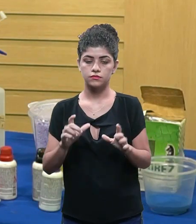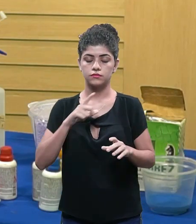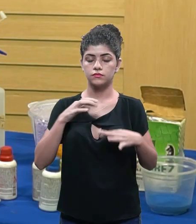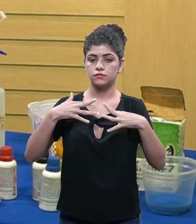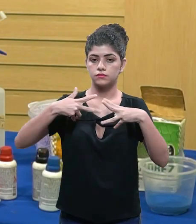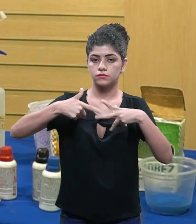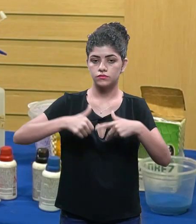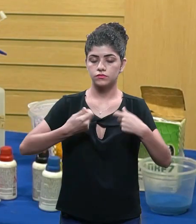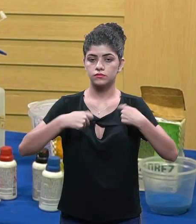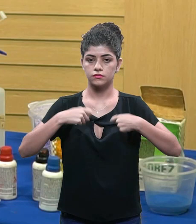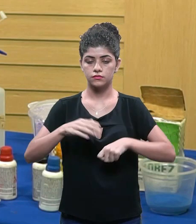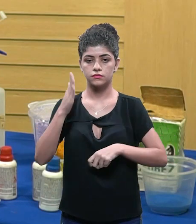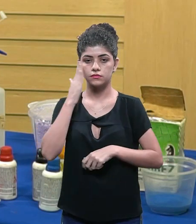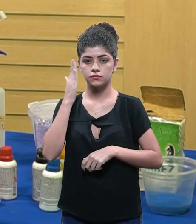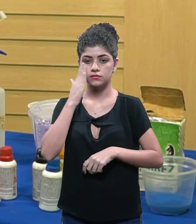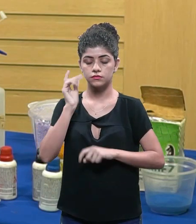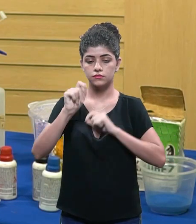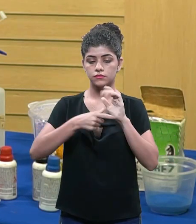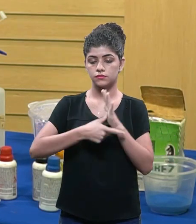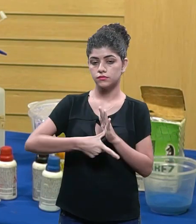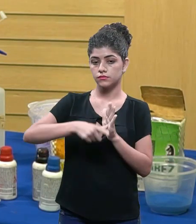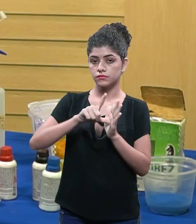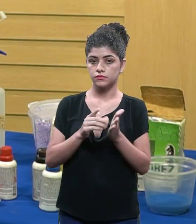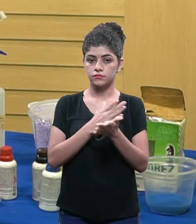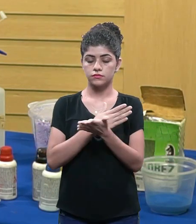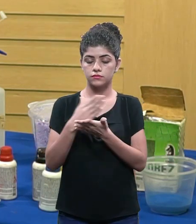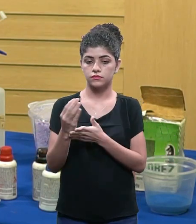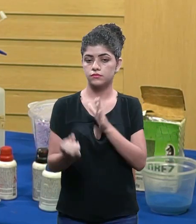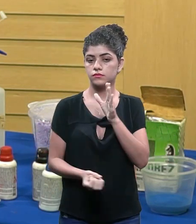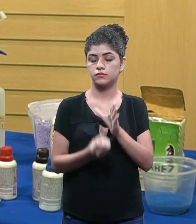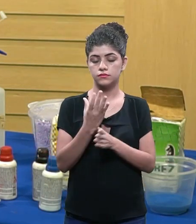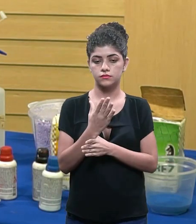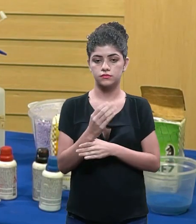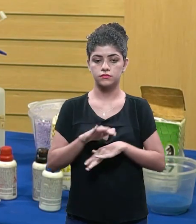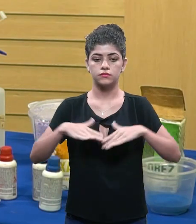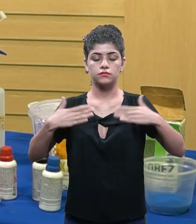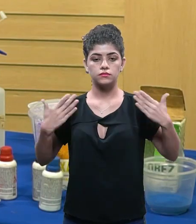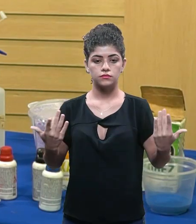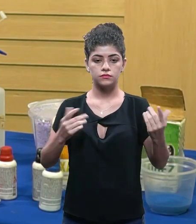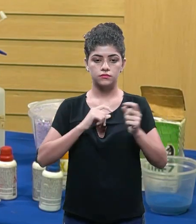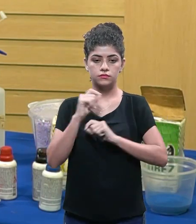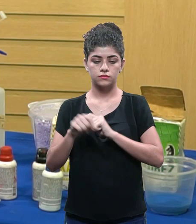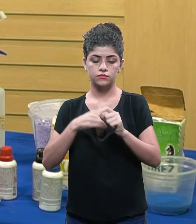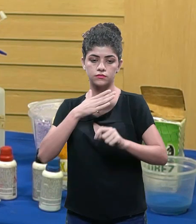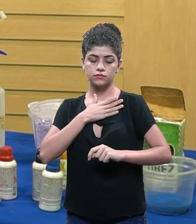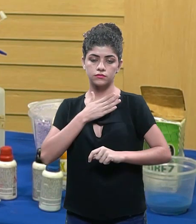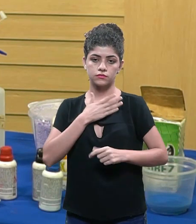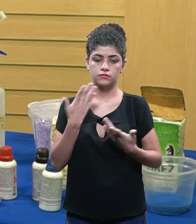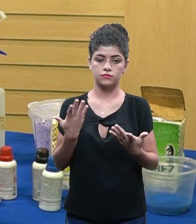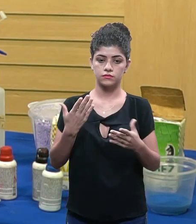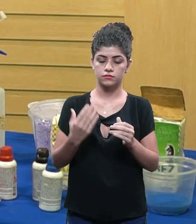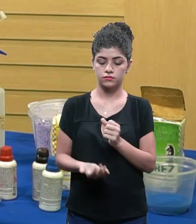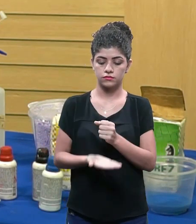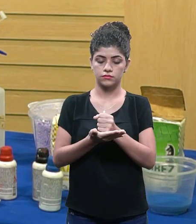essas possibilidades tudo isso você tem que pensar antes de começar a produzir quais vão